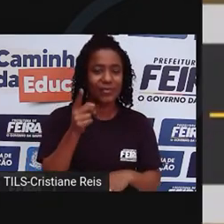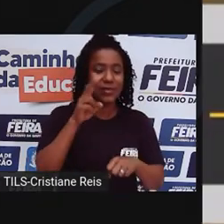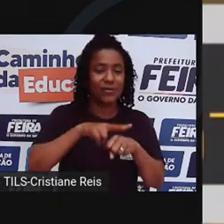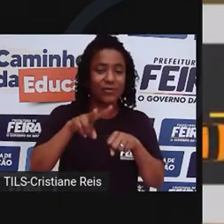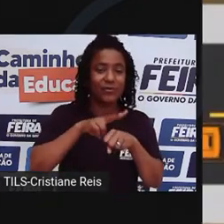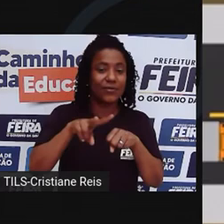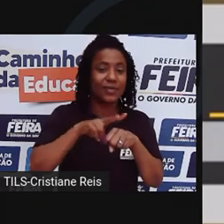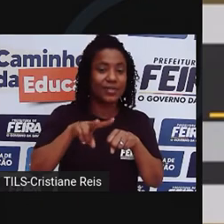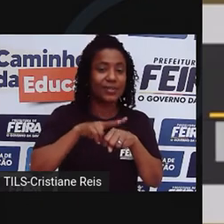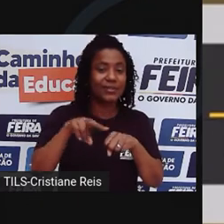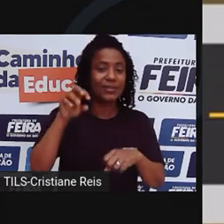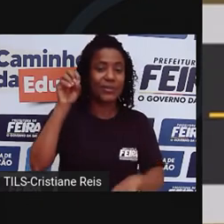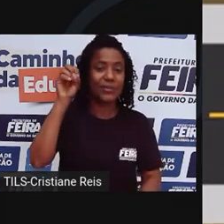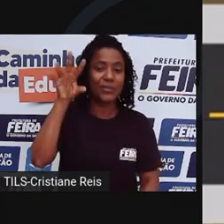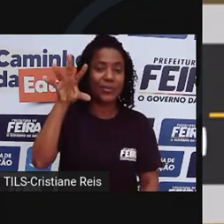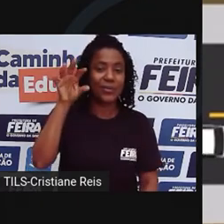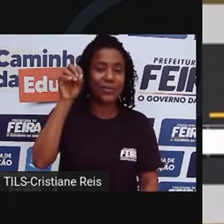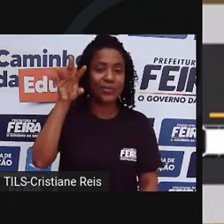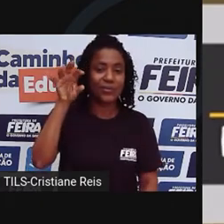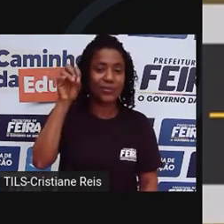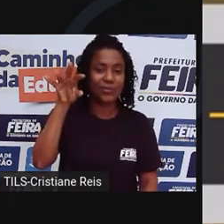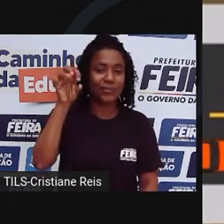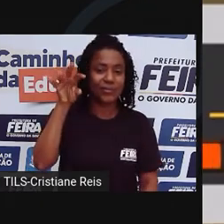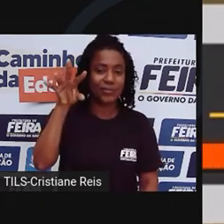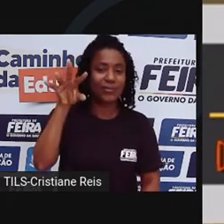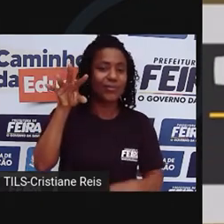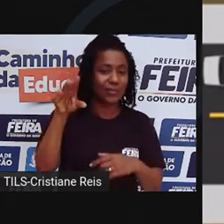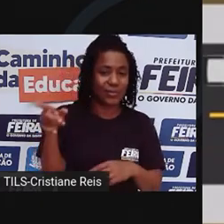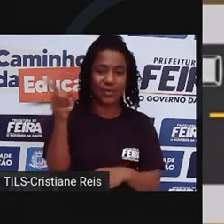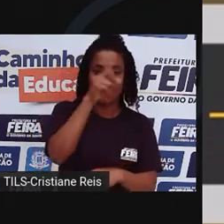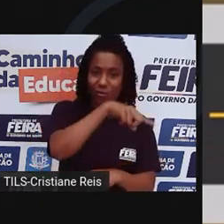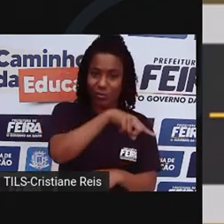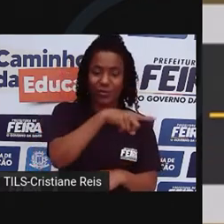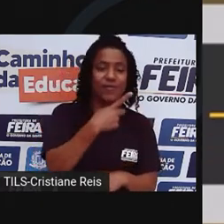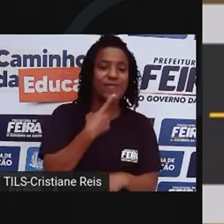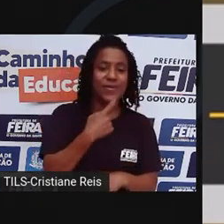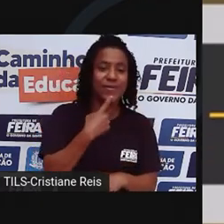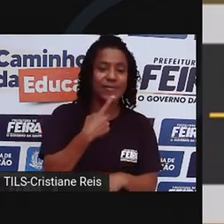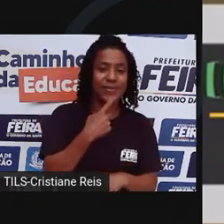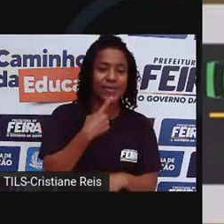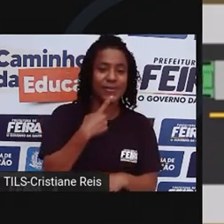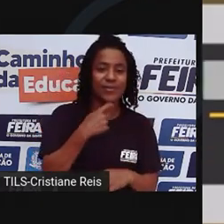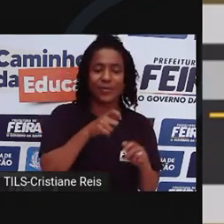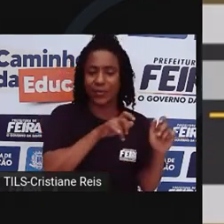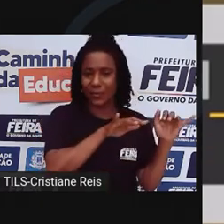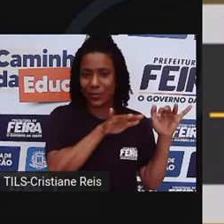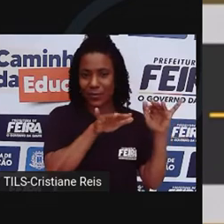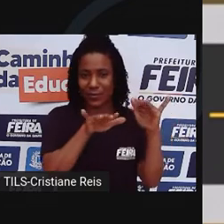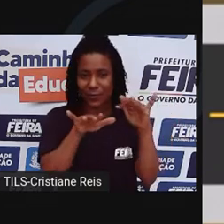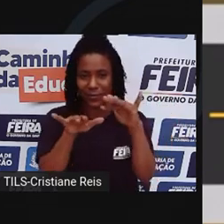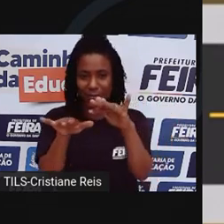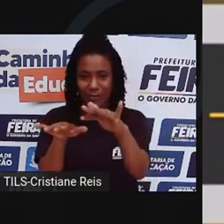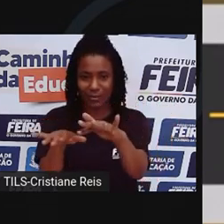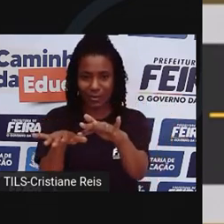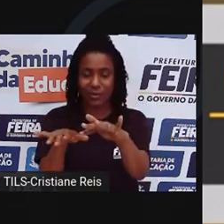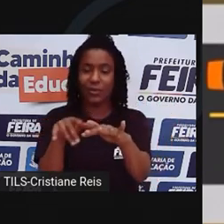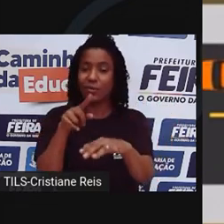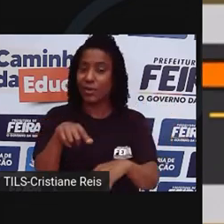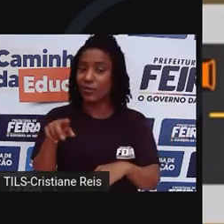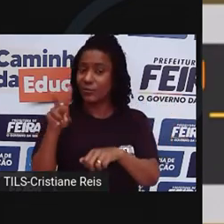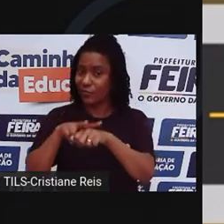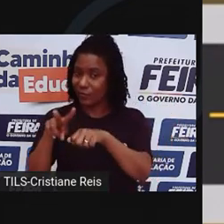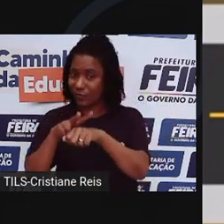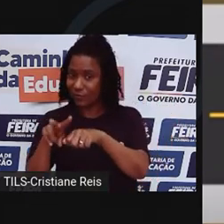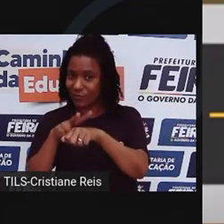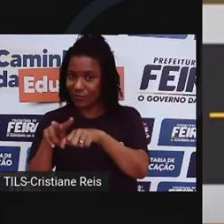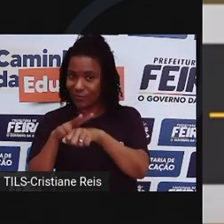direção, permanece vermelho para o lado atravessado. Quando o sinal verde estiver ligado, quem estiver